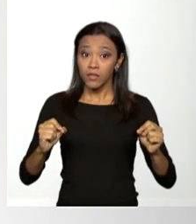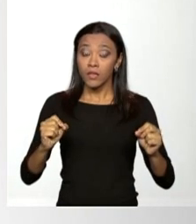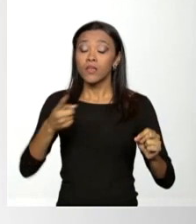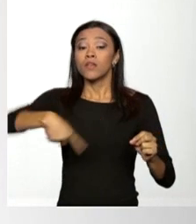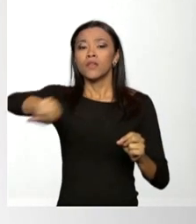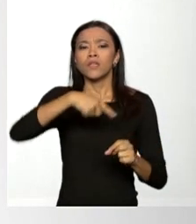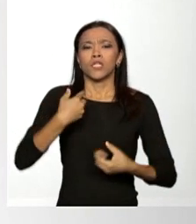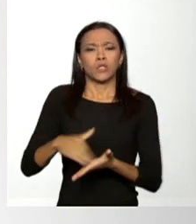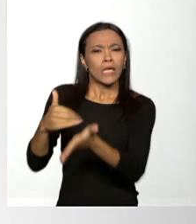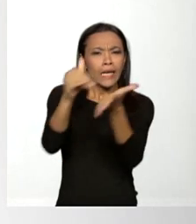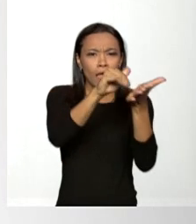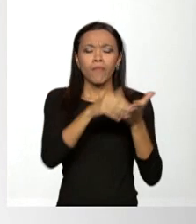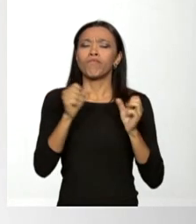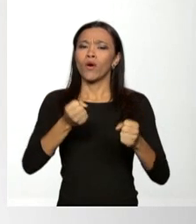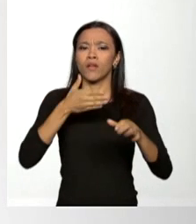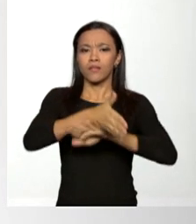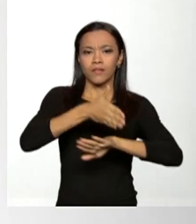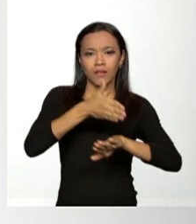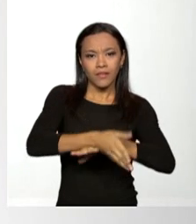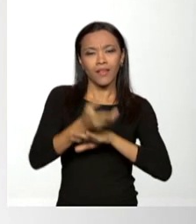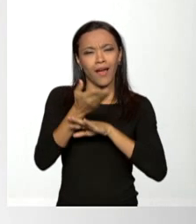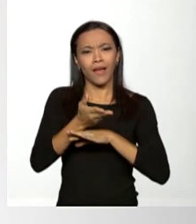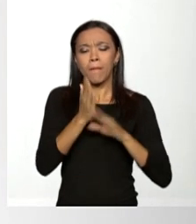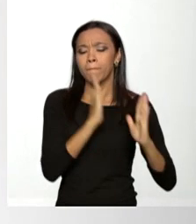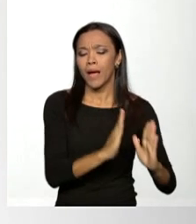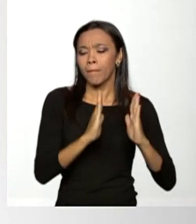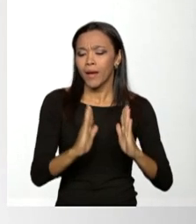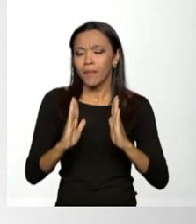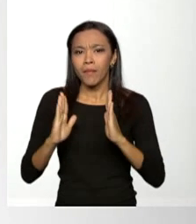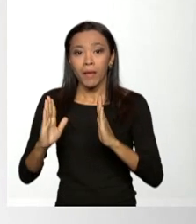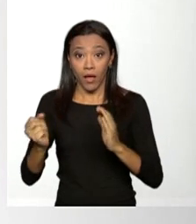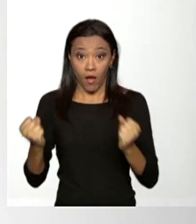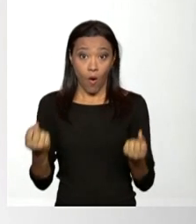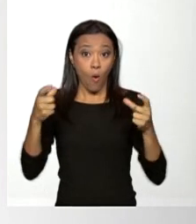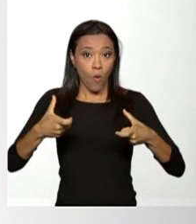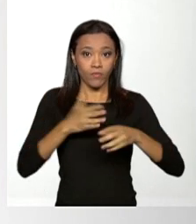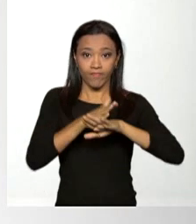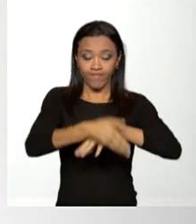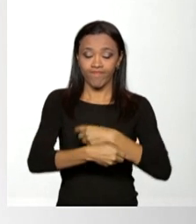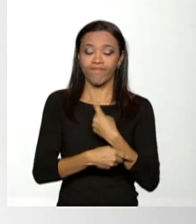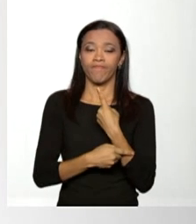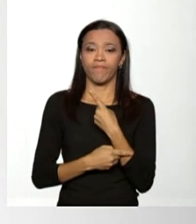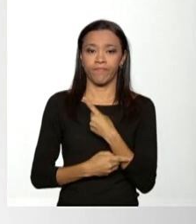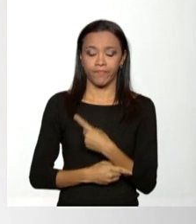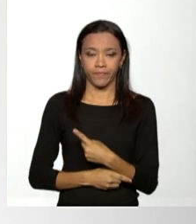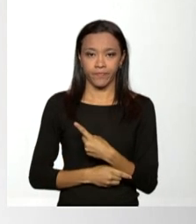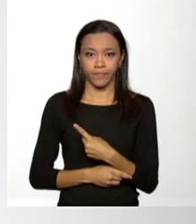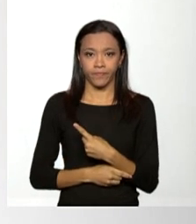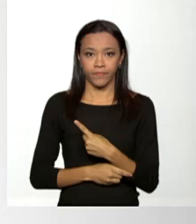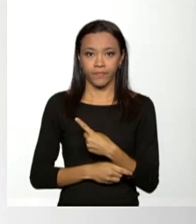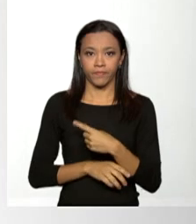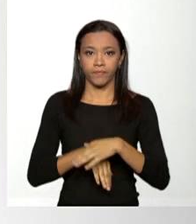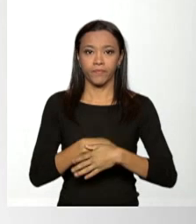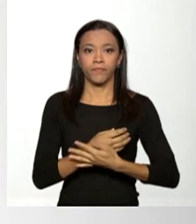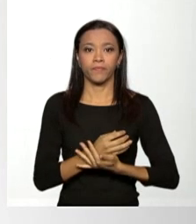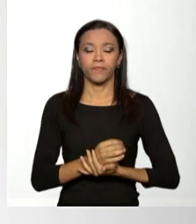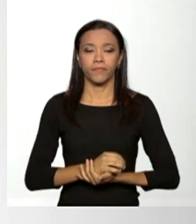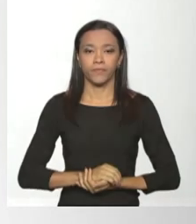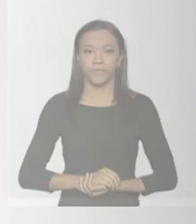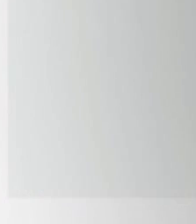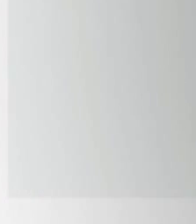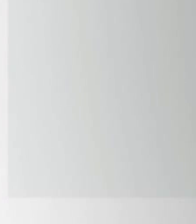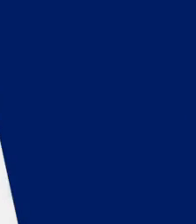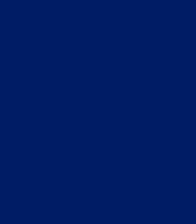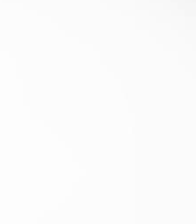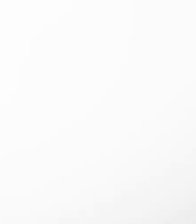gestores municipais podem acessar o passo a passo em www.caizan.gov.br.